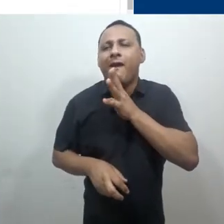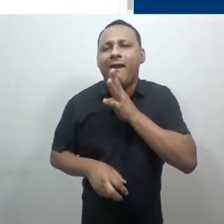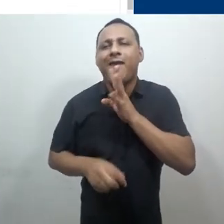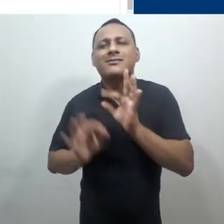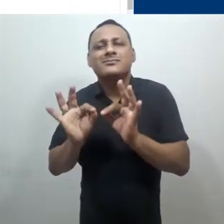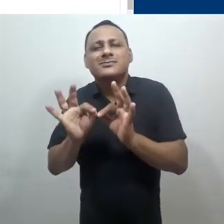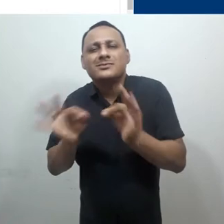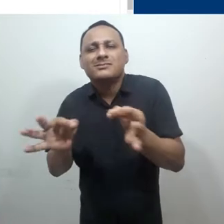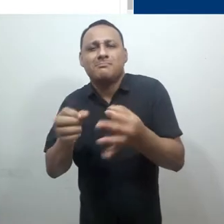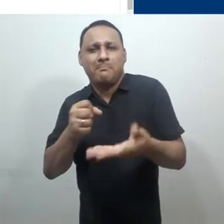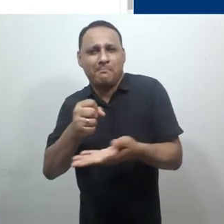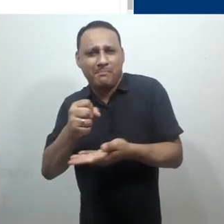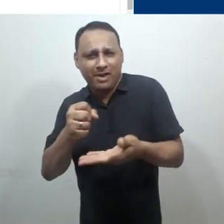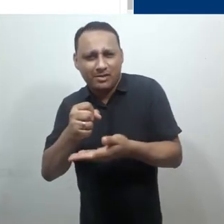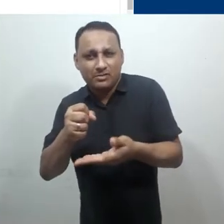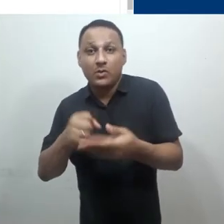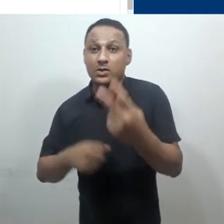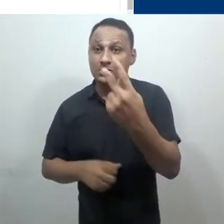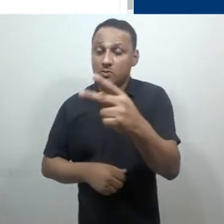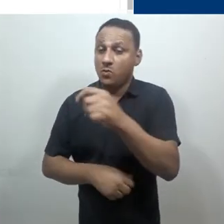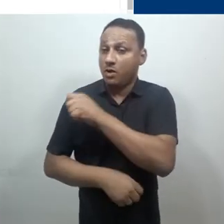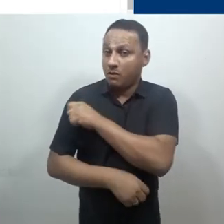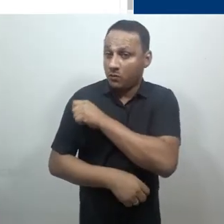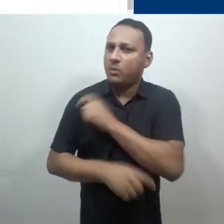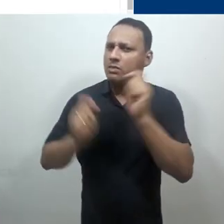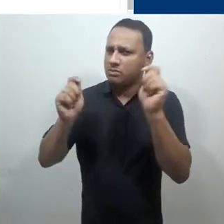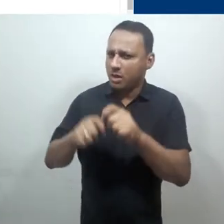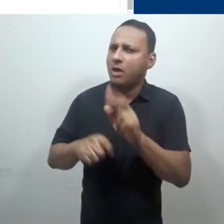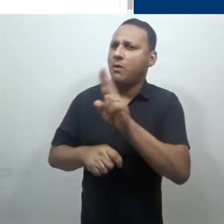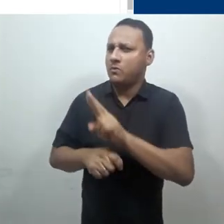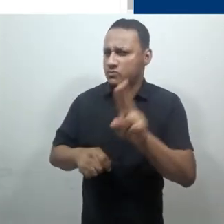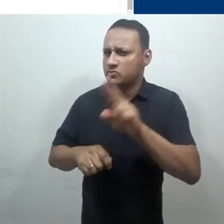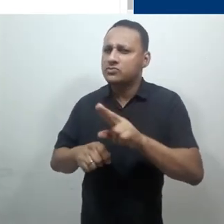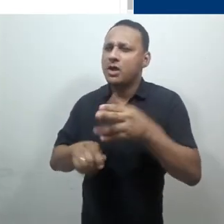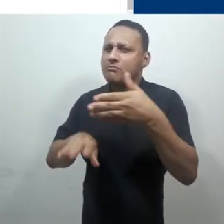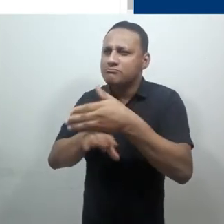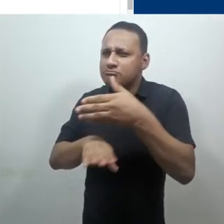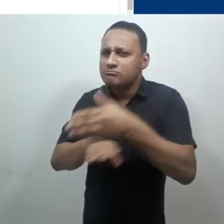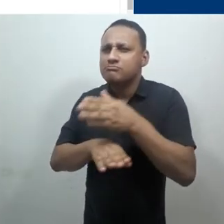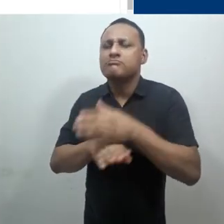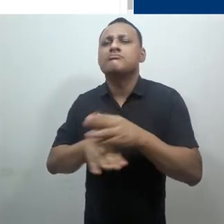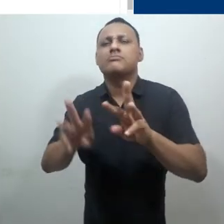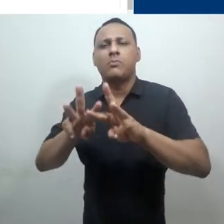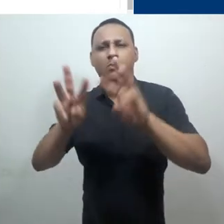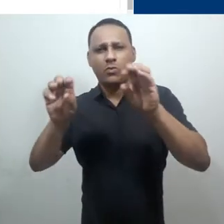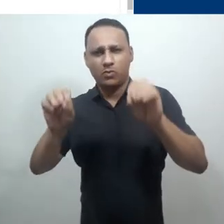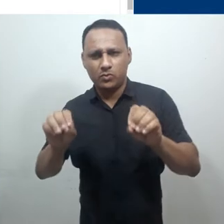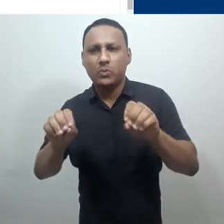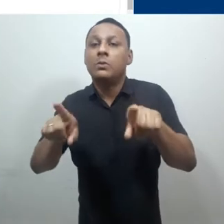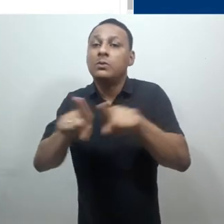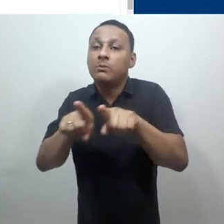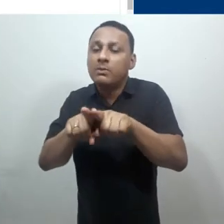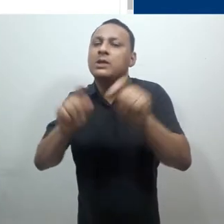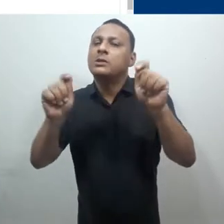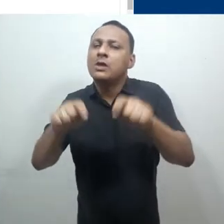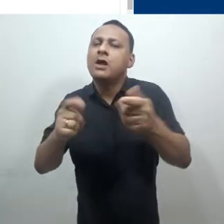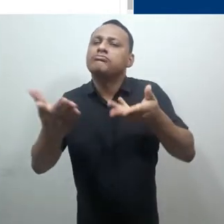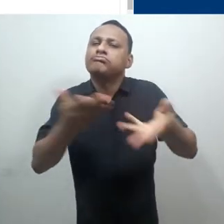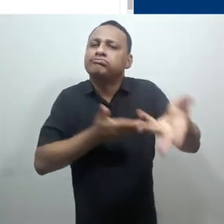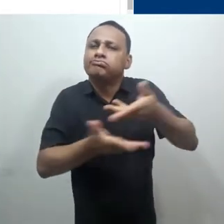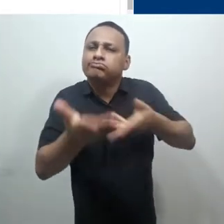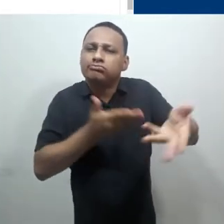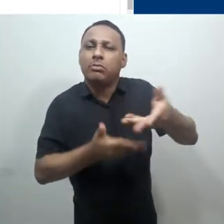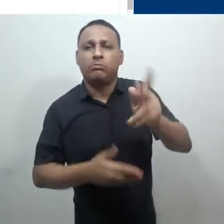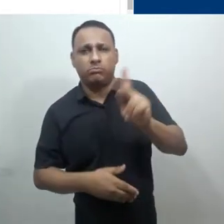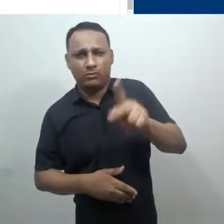que o estudante deve possuir para trabalhar em uma plataforma Moodle e interagir com professores e outros